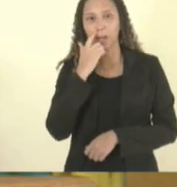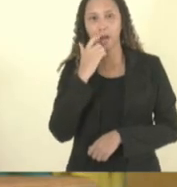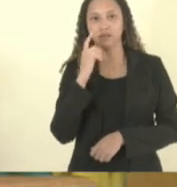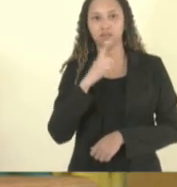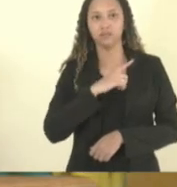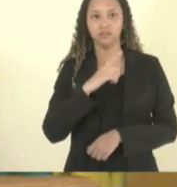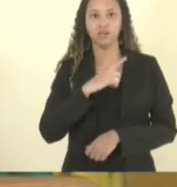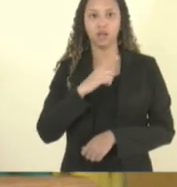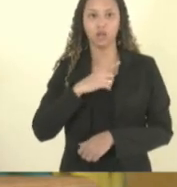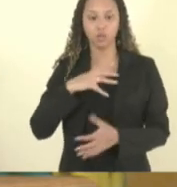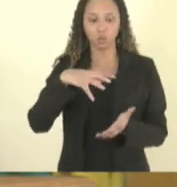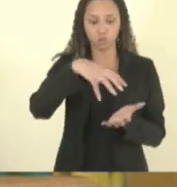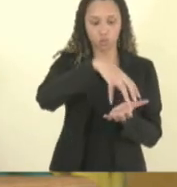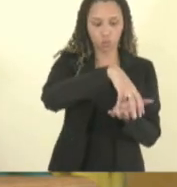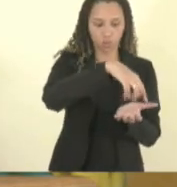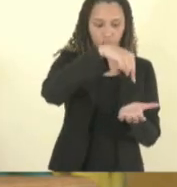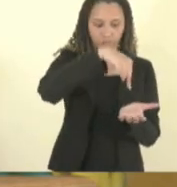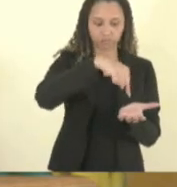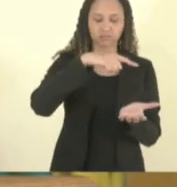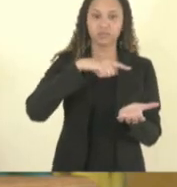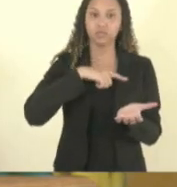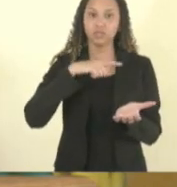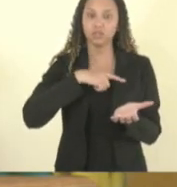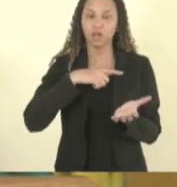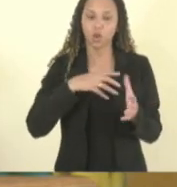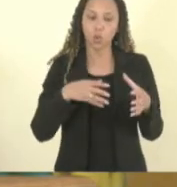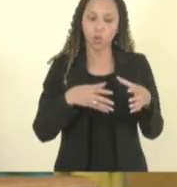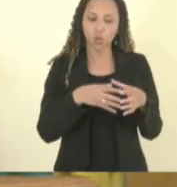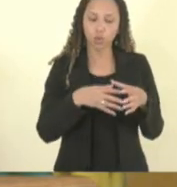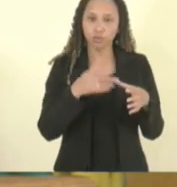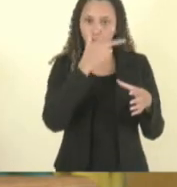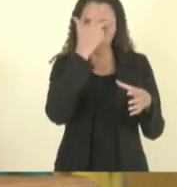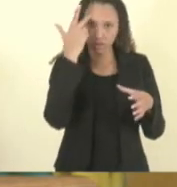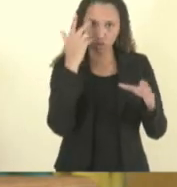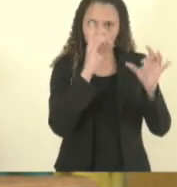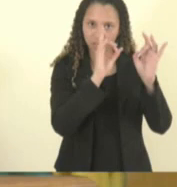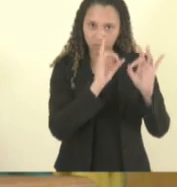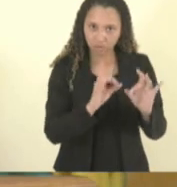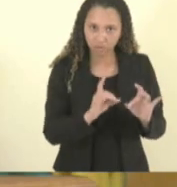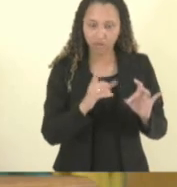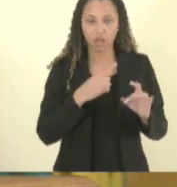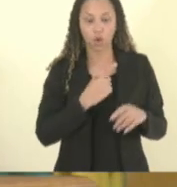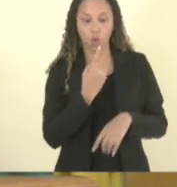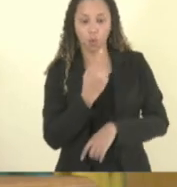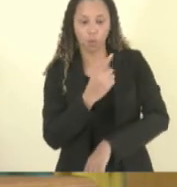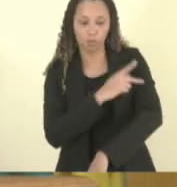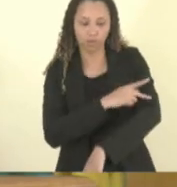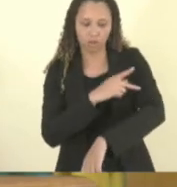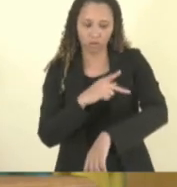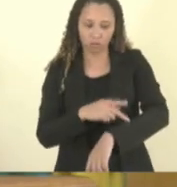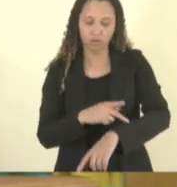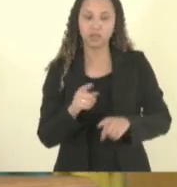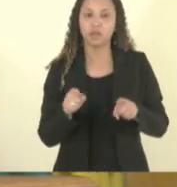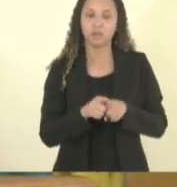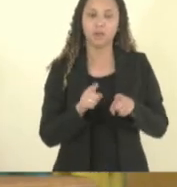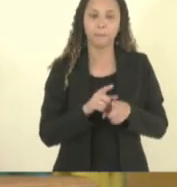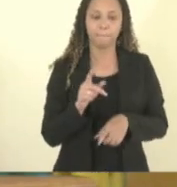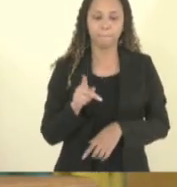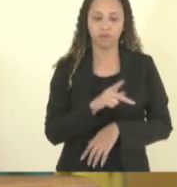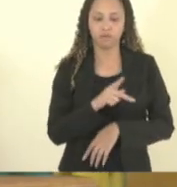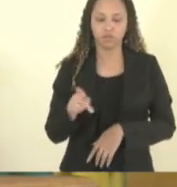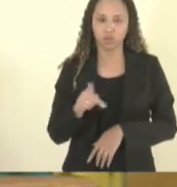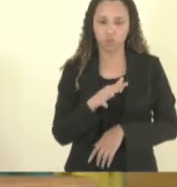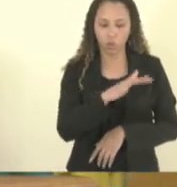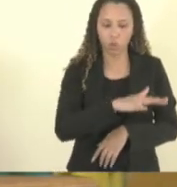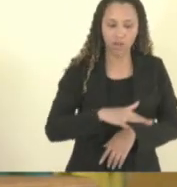por uma equipe especializada com um pedagogo e professores por deficiência eu tenho da